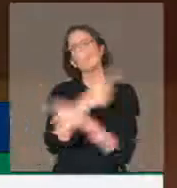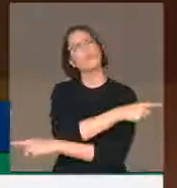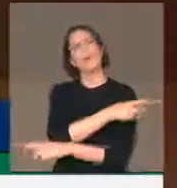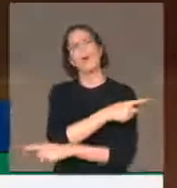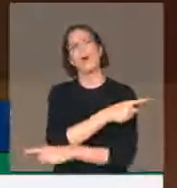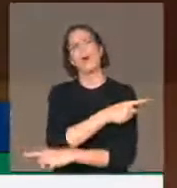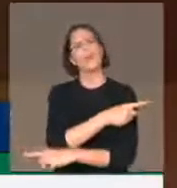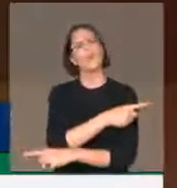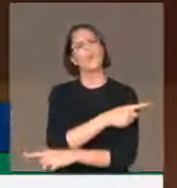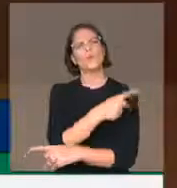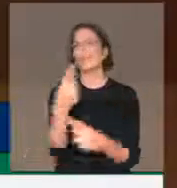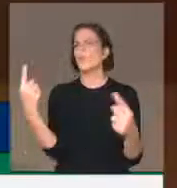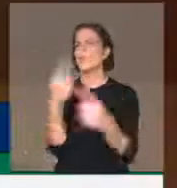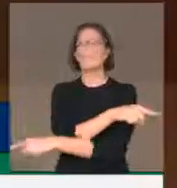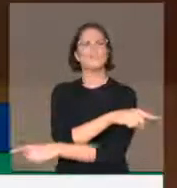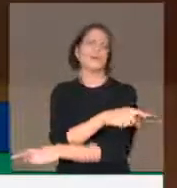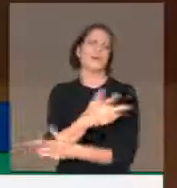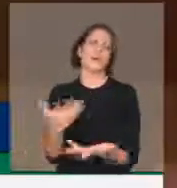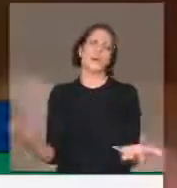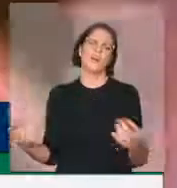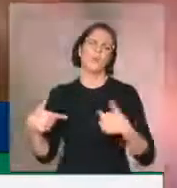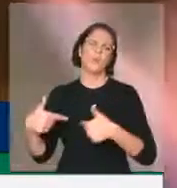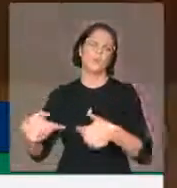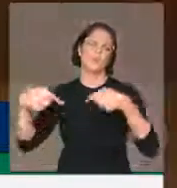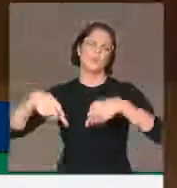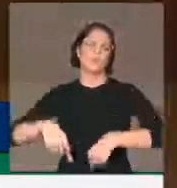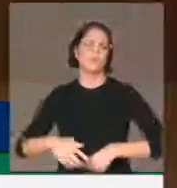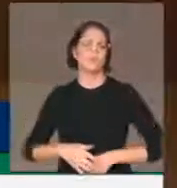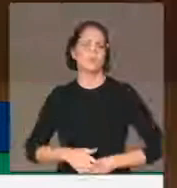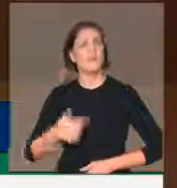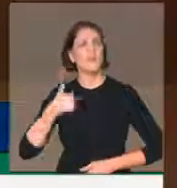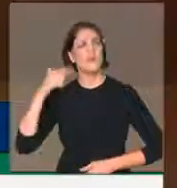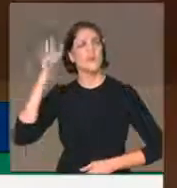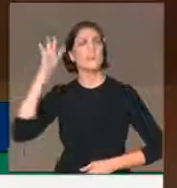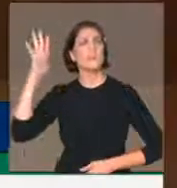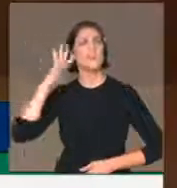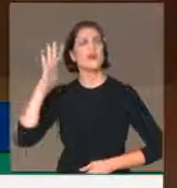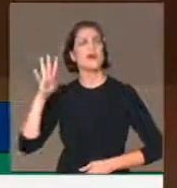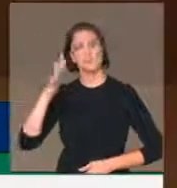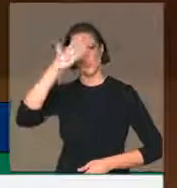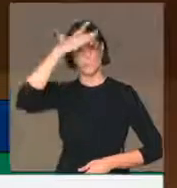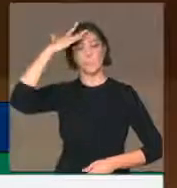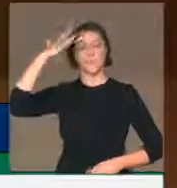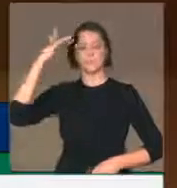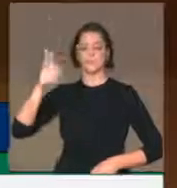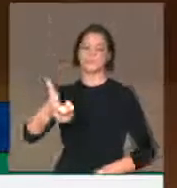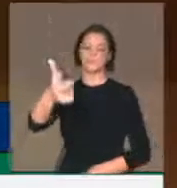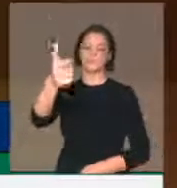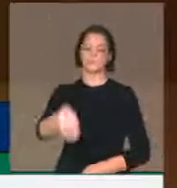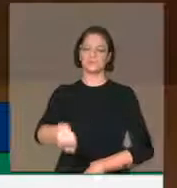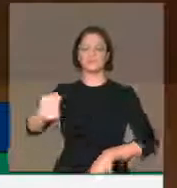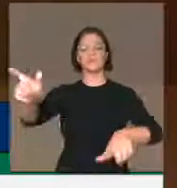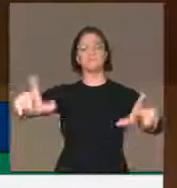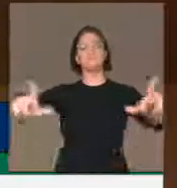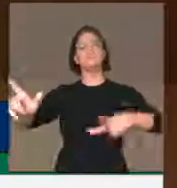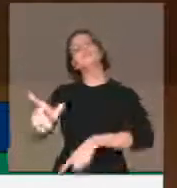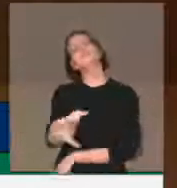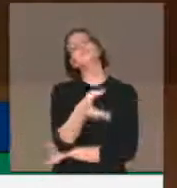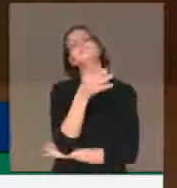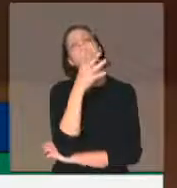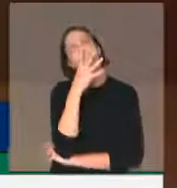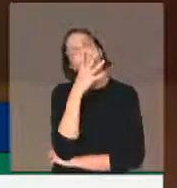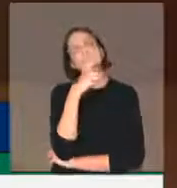essa casa tem feito. Eu fico imaginando o cidadão assistindo hoje à noite aos telejornais e descobrindo pela televisão